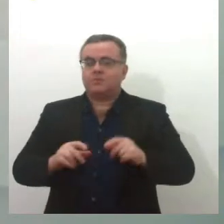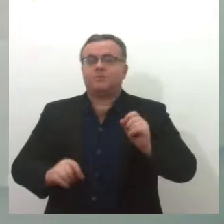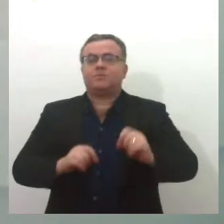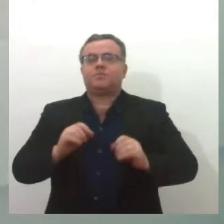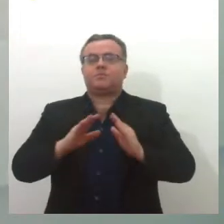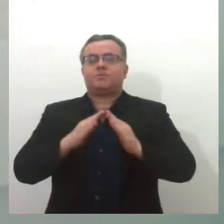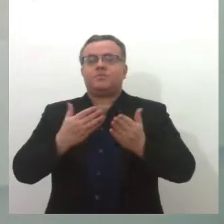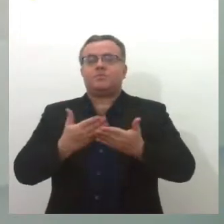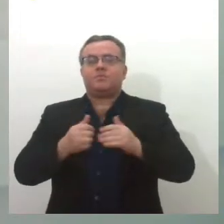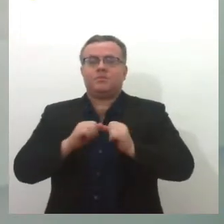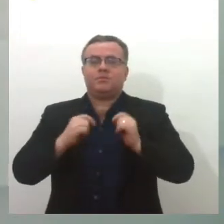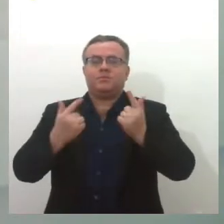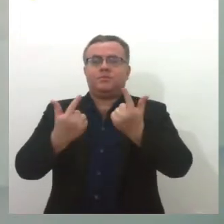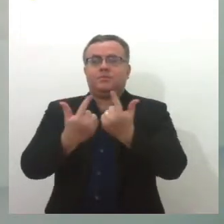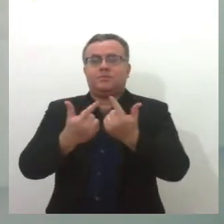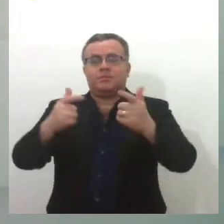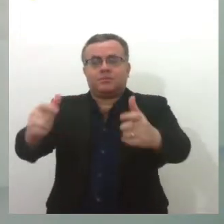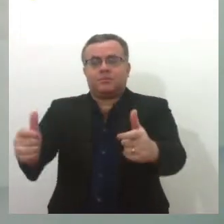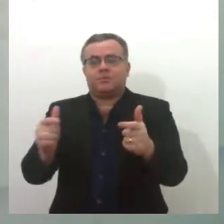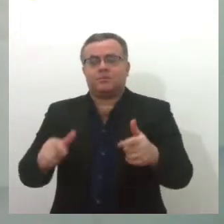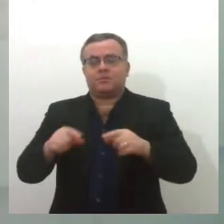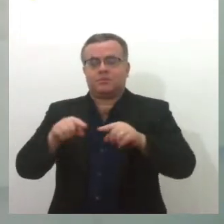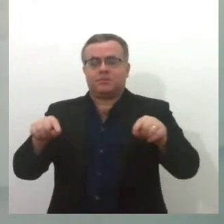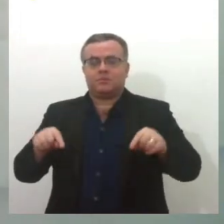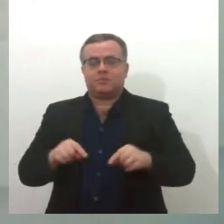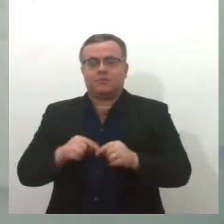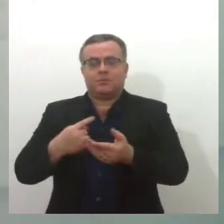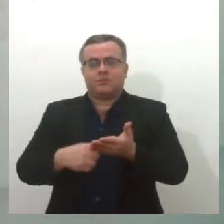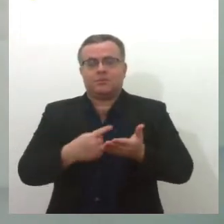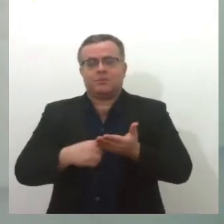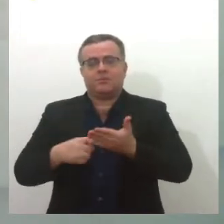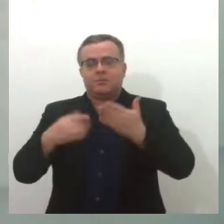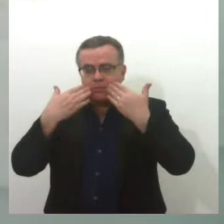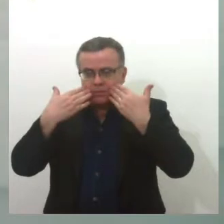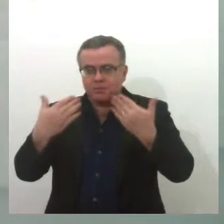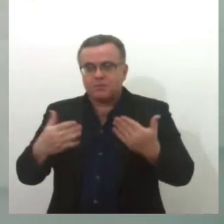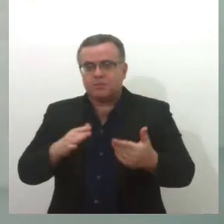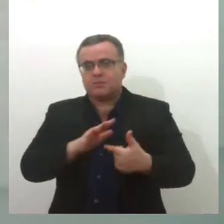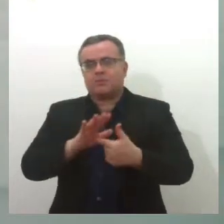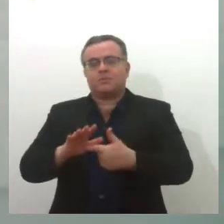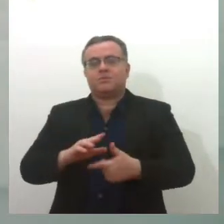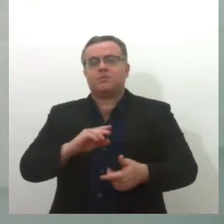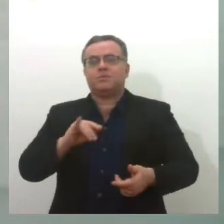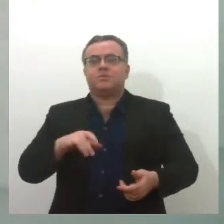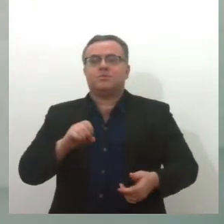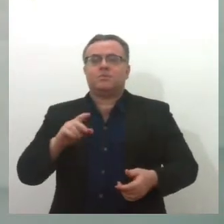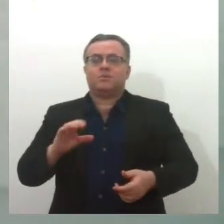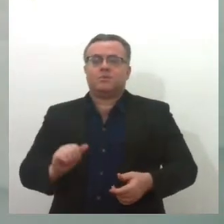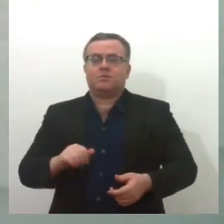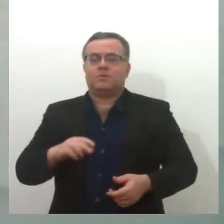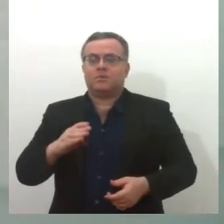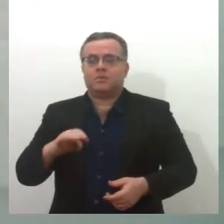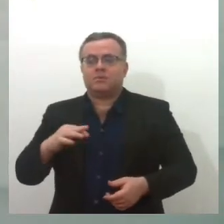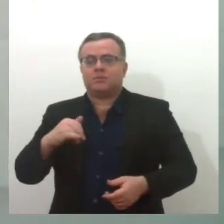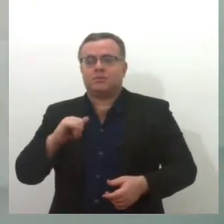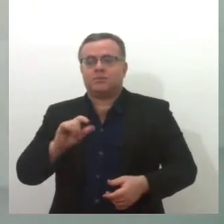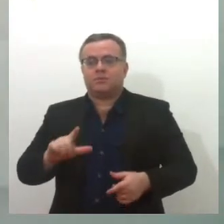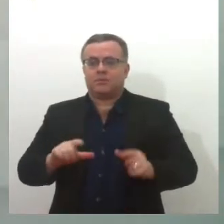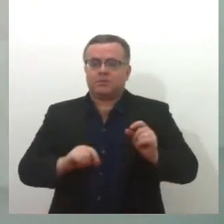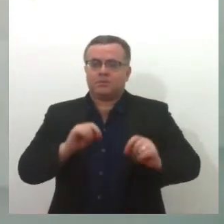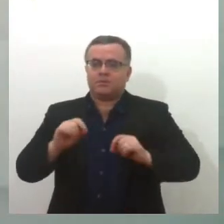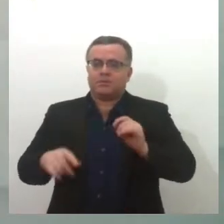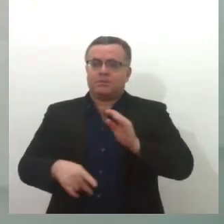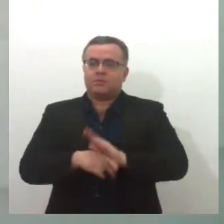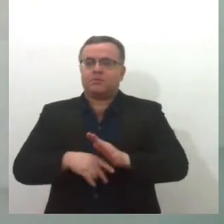Legislativo, através do seu espaço cultural, está trazendo a exposição Joca Brasil Nossa Raiz. Ela tem como